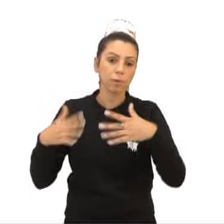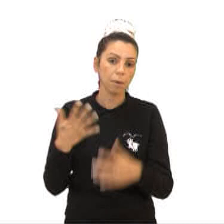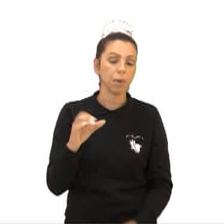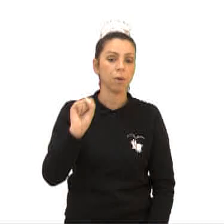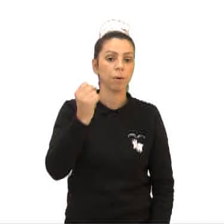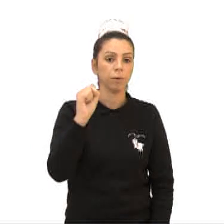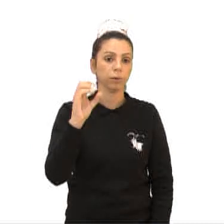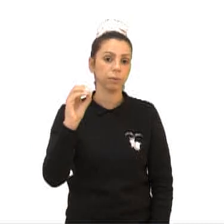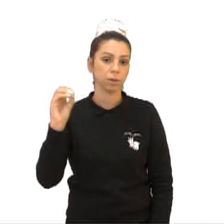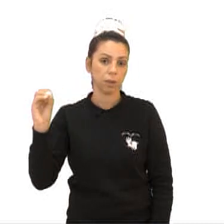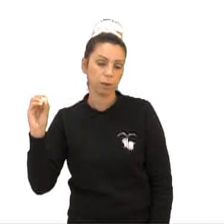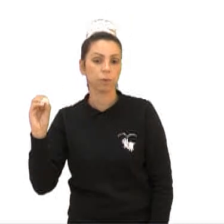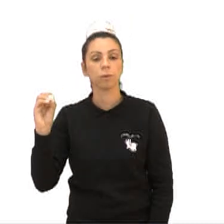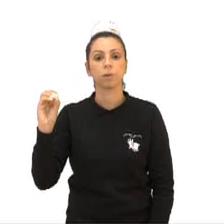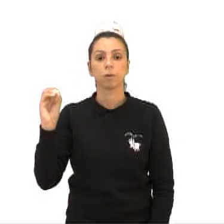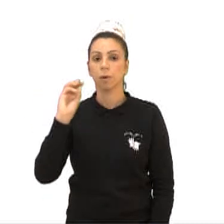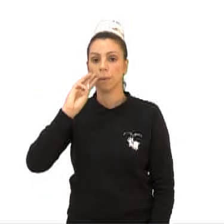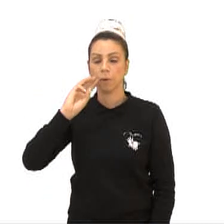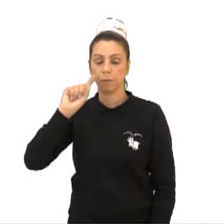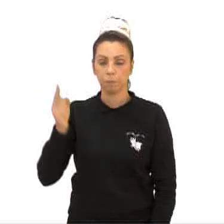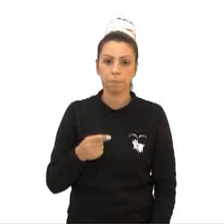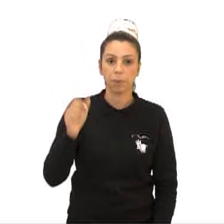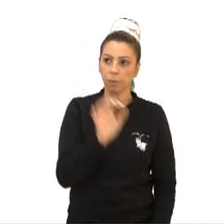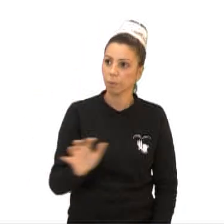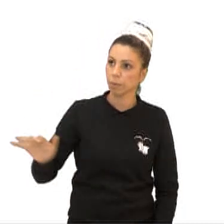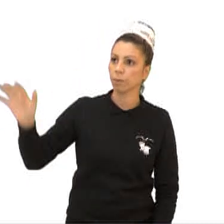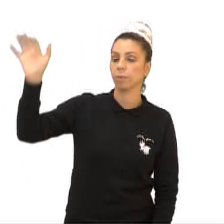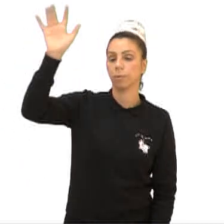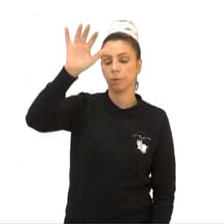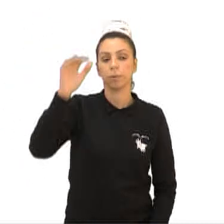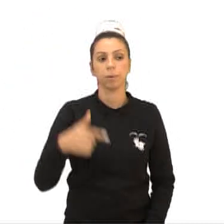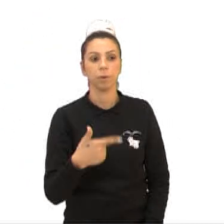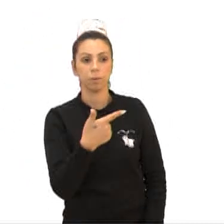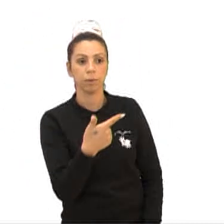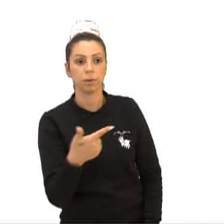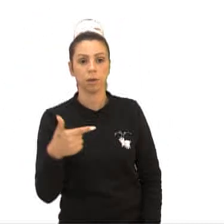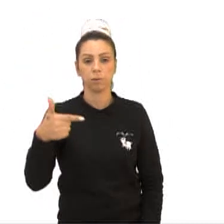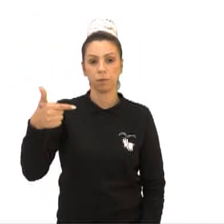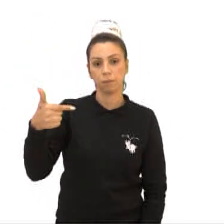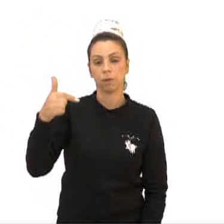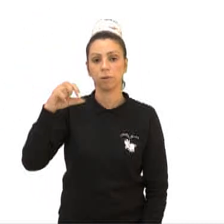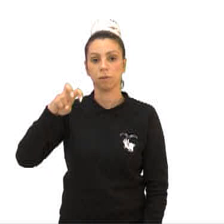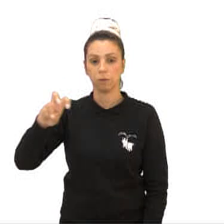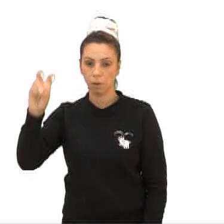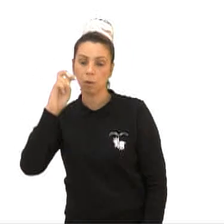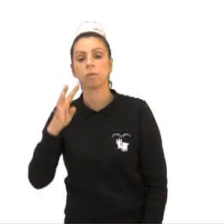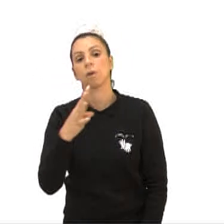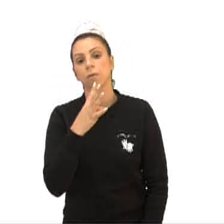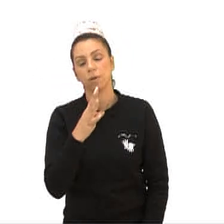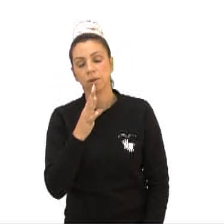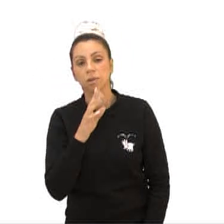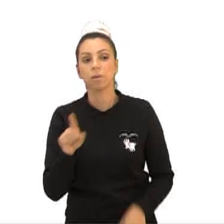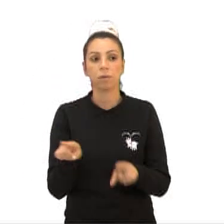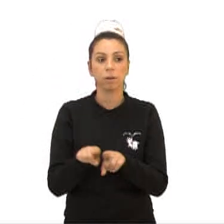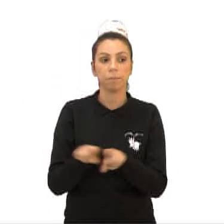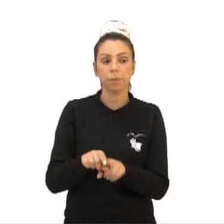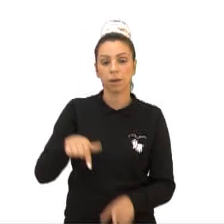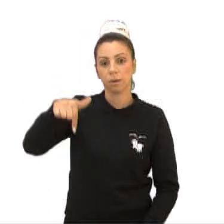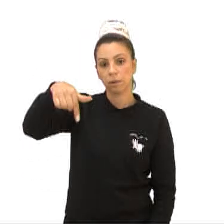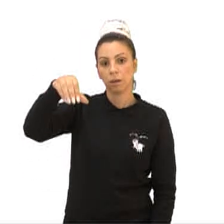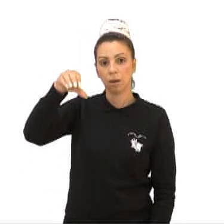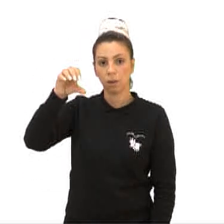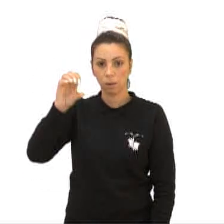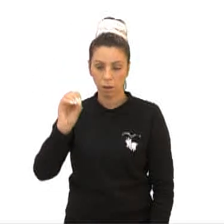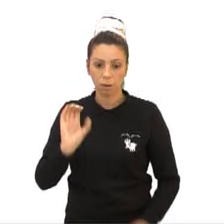mil em todo o Brasil, sendo 225 tribos que são conhecidas, mais 70 tribos isoladas. Na chegada dos